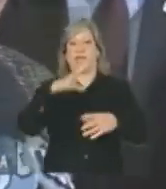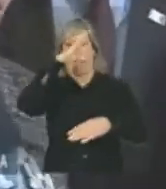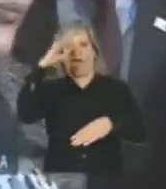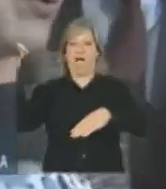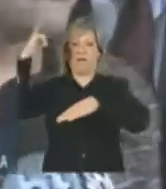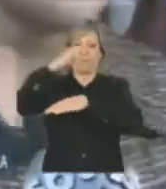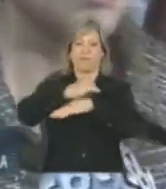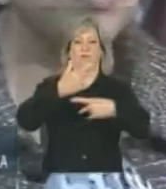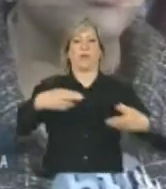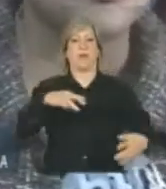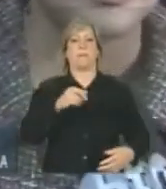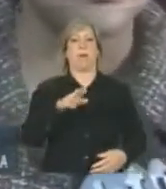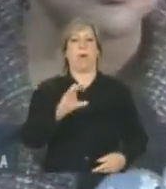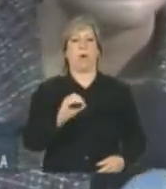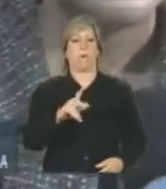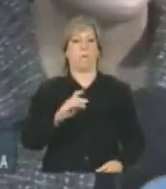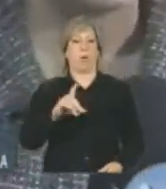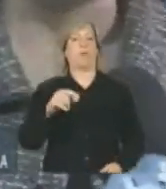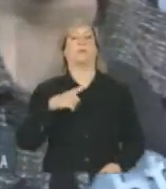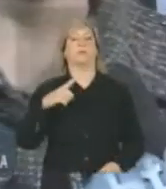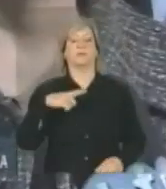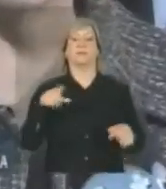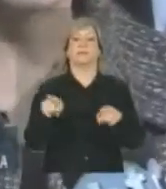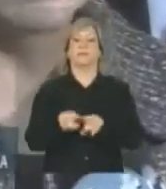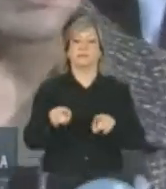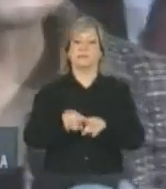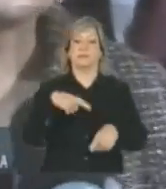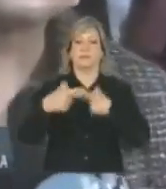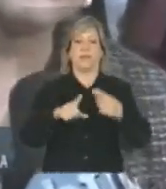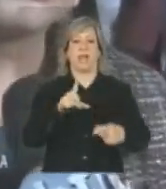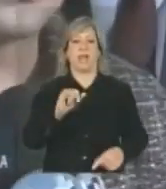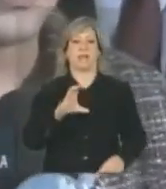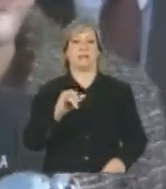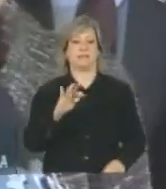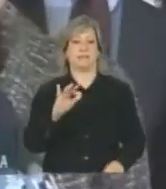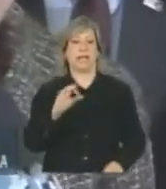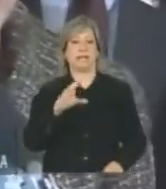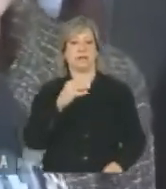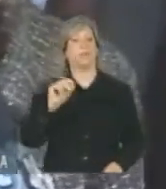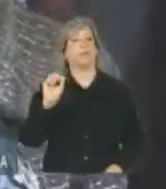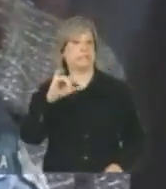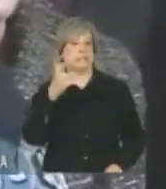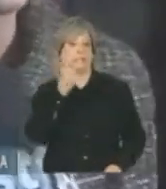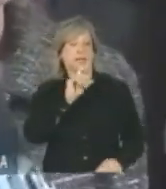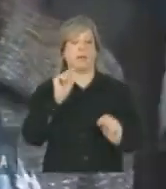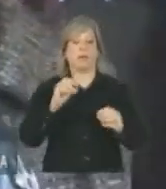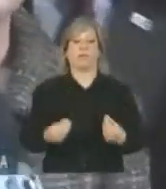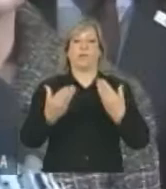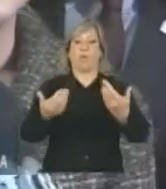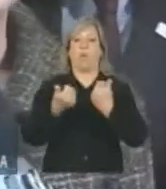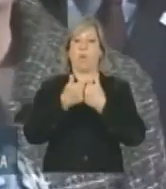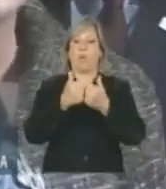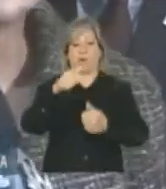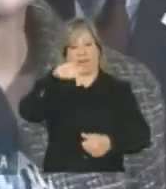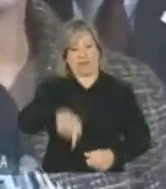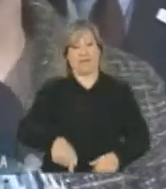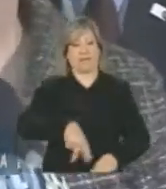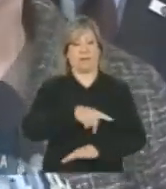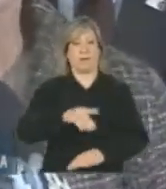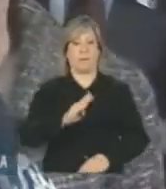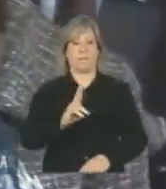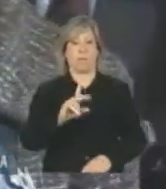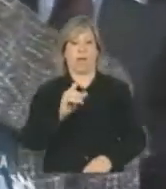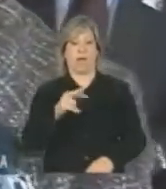a Marco Polo está pleiteando numa licitação se ganhar, fornecer ônibus aqui na Bulgária e eles são